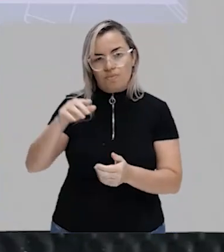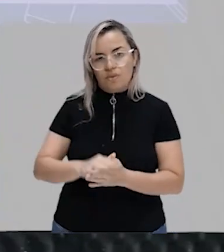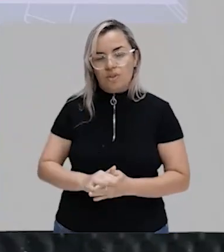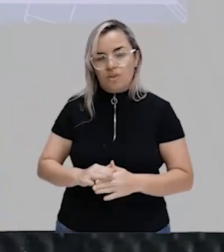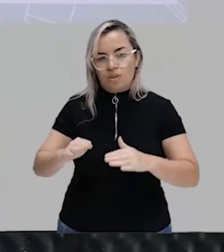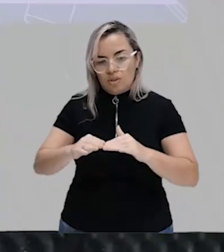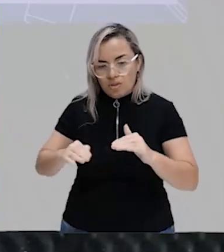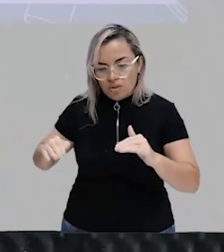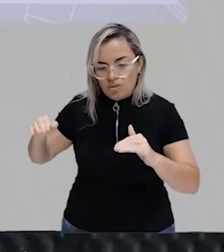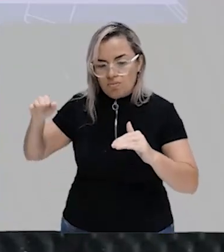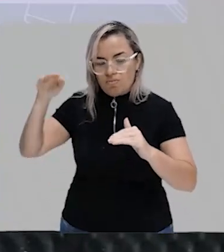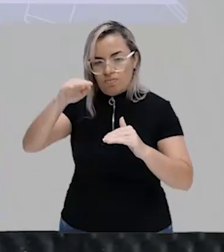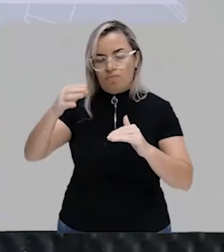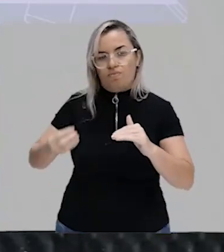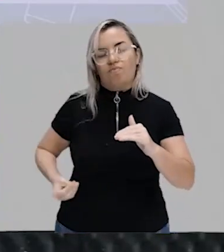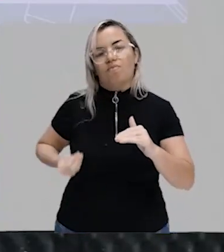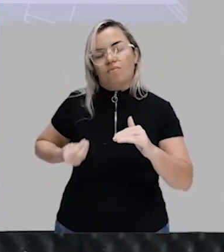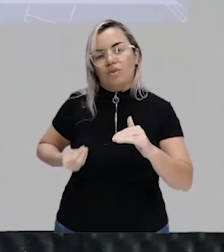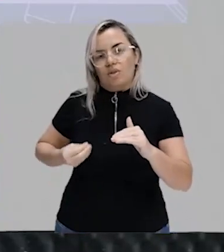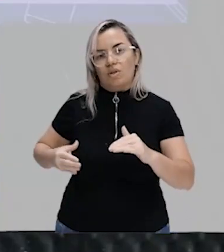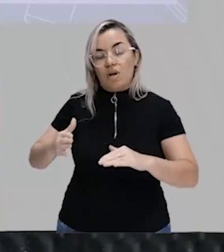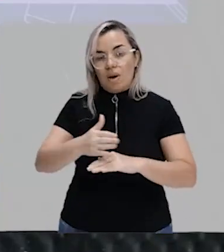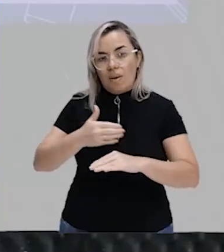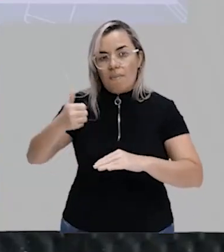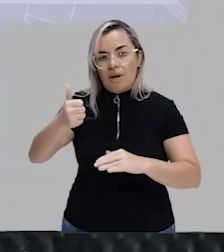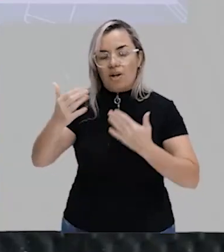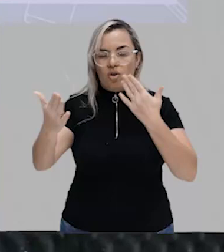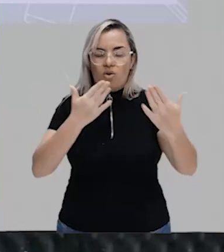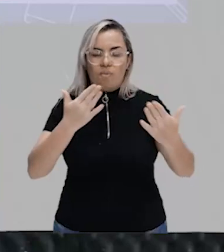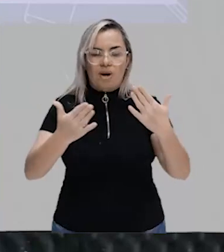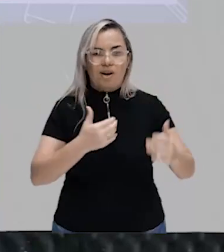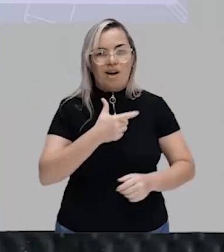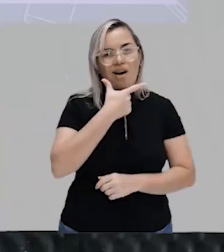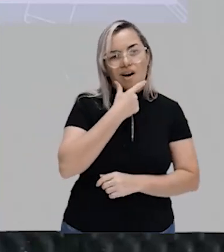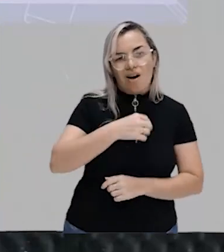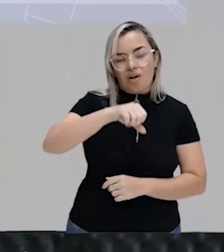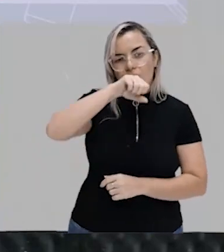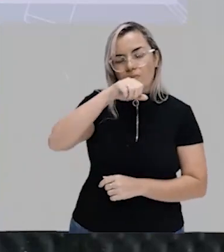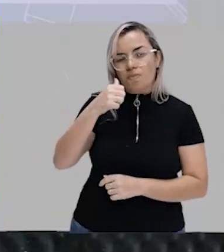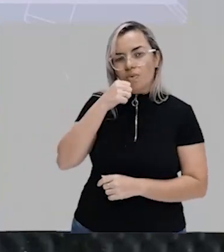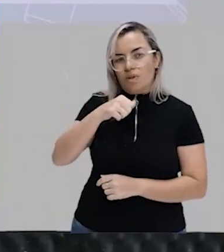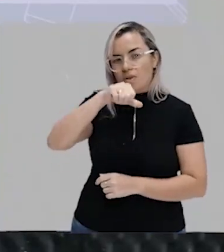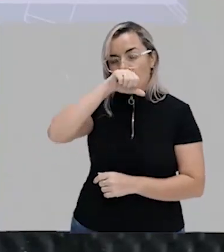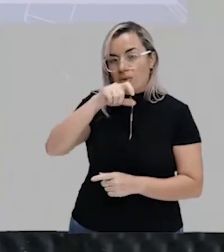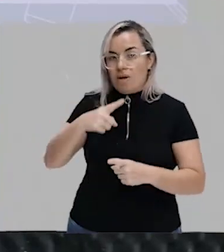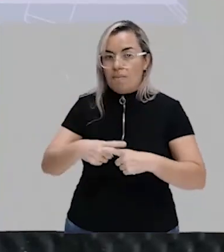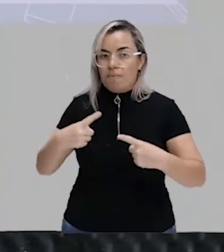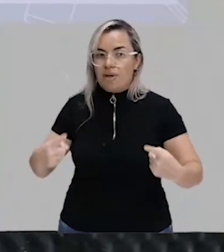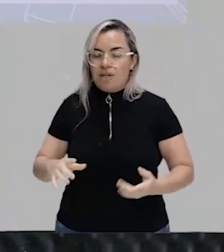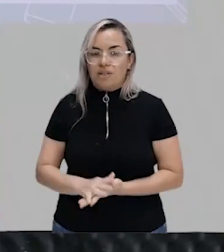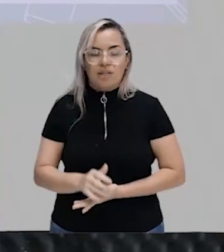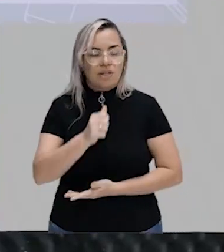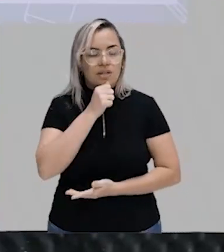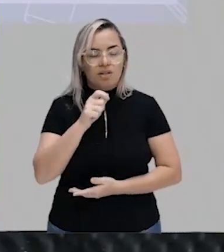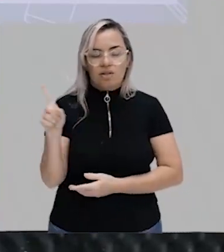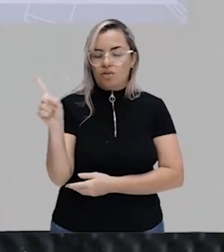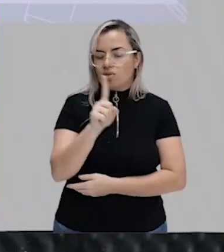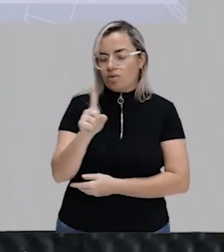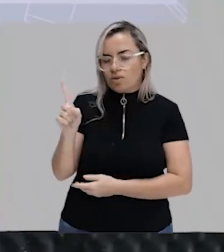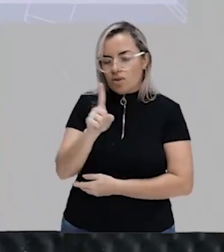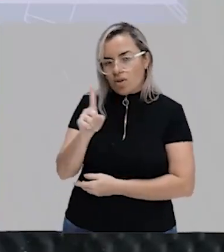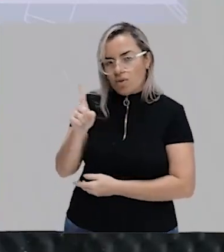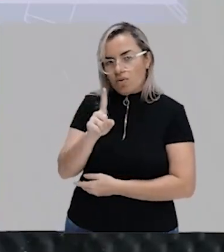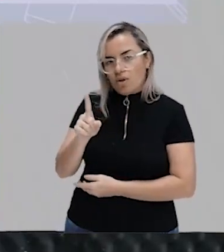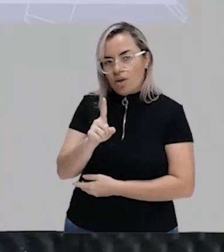padrão de vida seja melhor do que o padrão de vida dos seus pais. Mas ainda não é suficiente para você